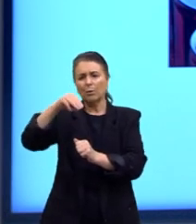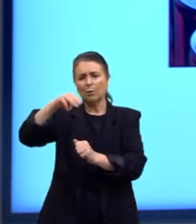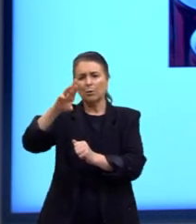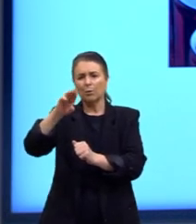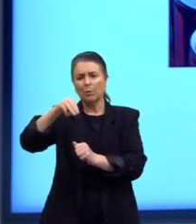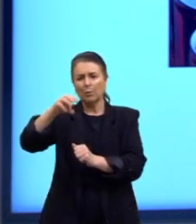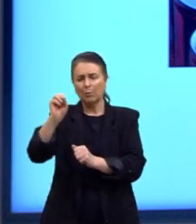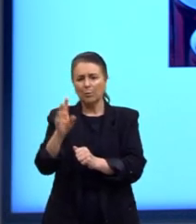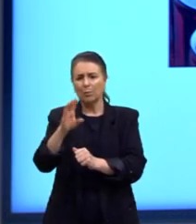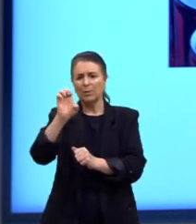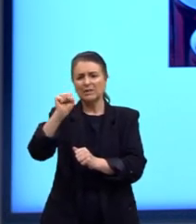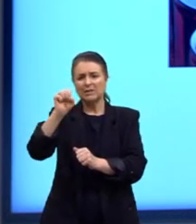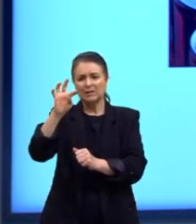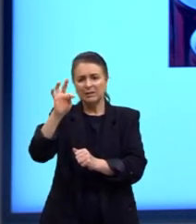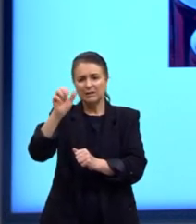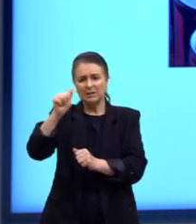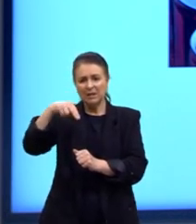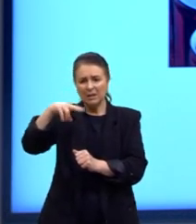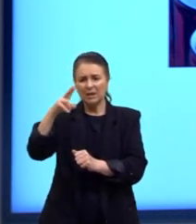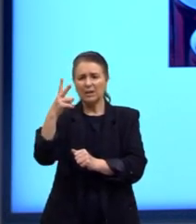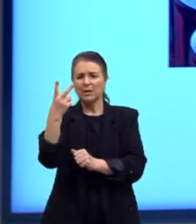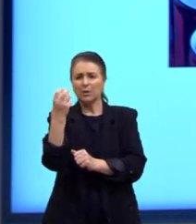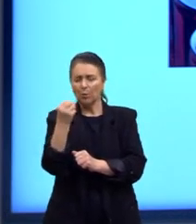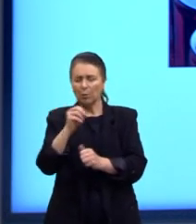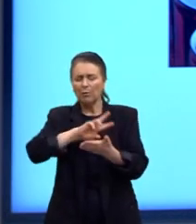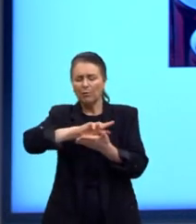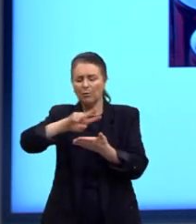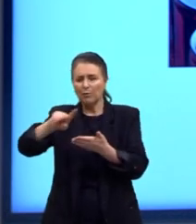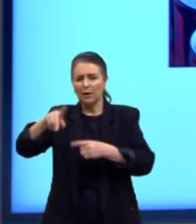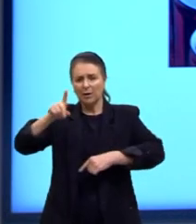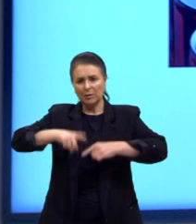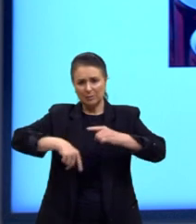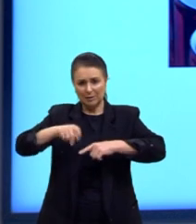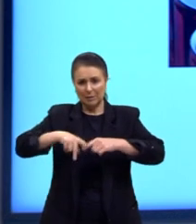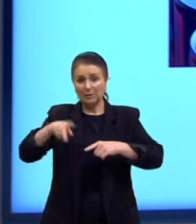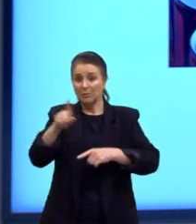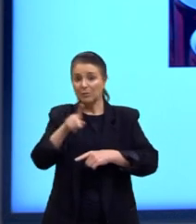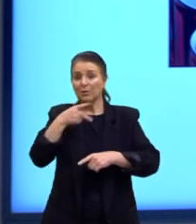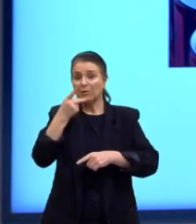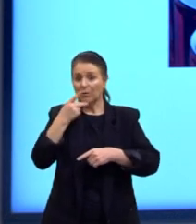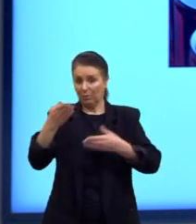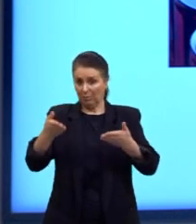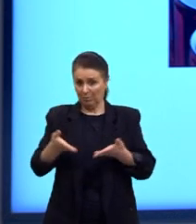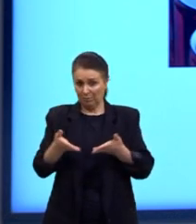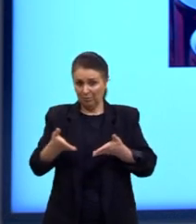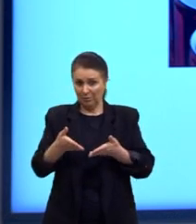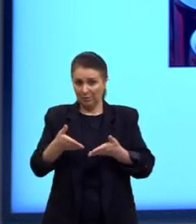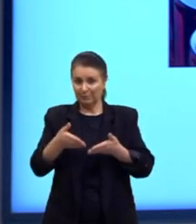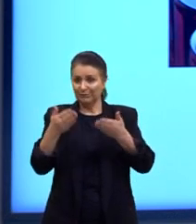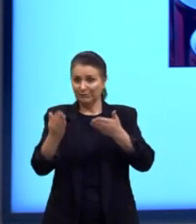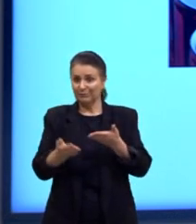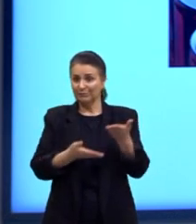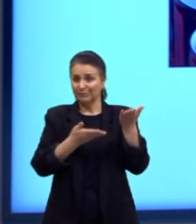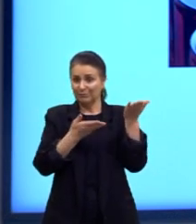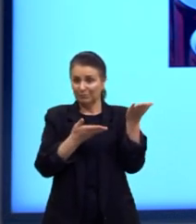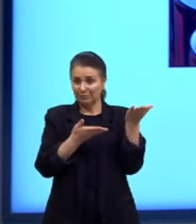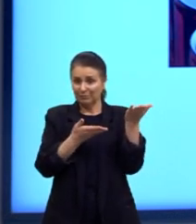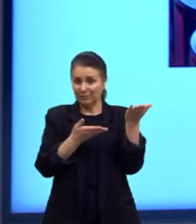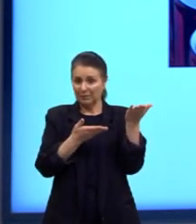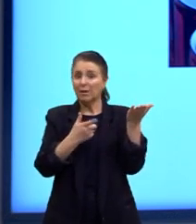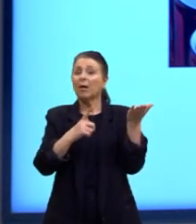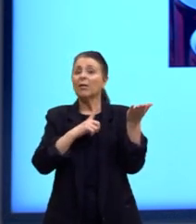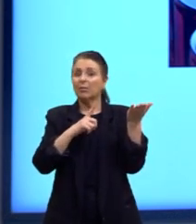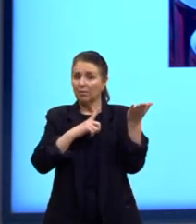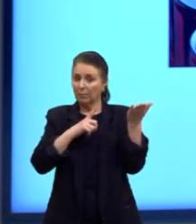estanho e alguns outros materiais, né? Então, esses materiais especificamente, eles vão ser atraídos, né, também